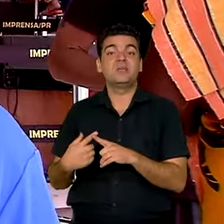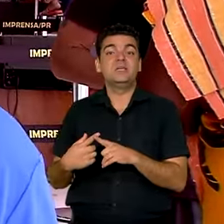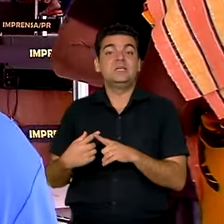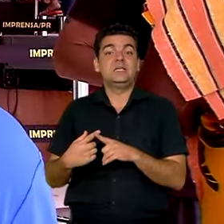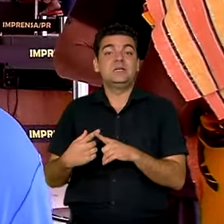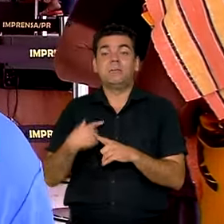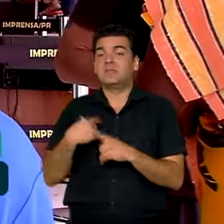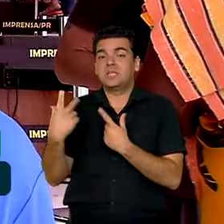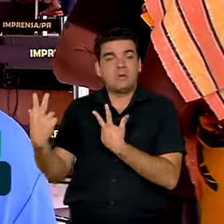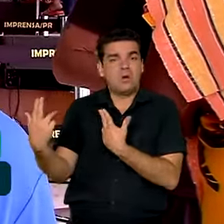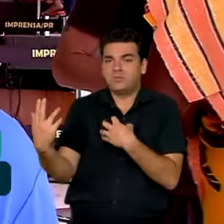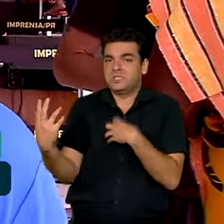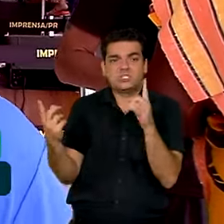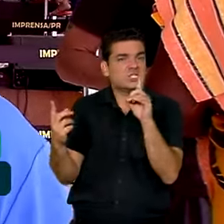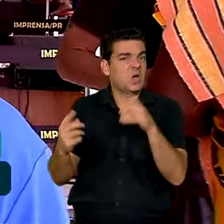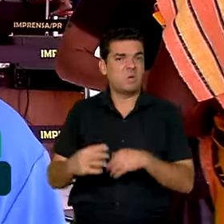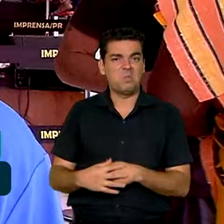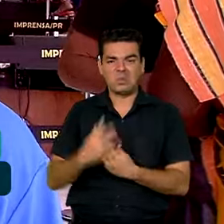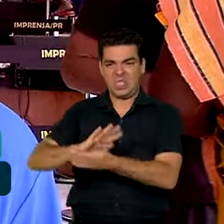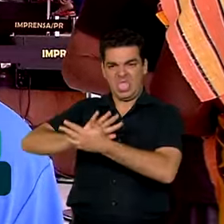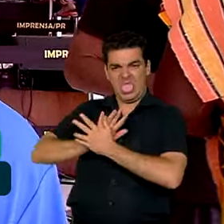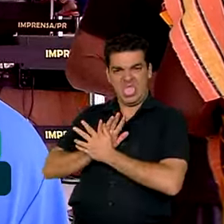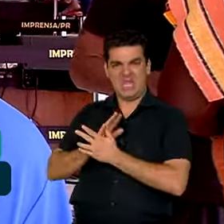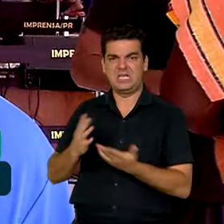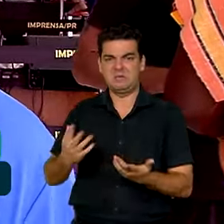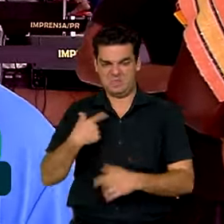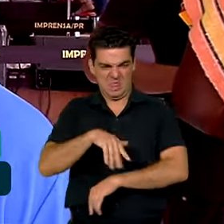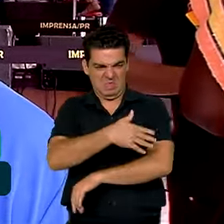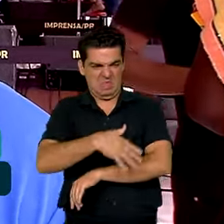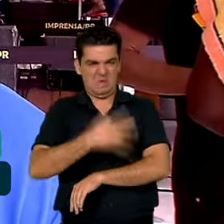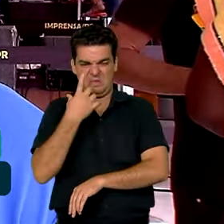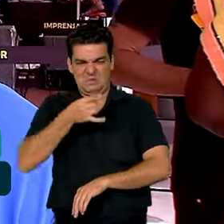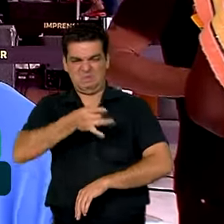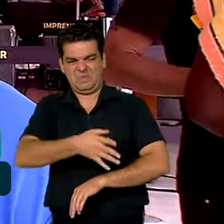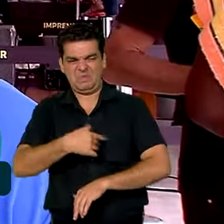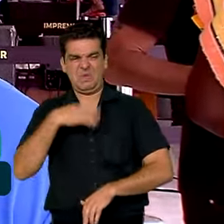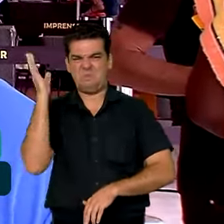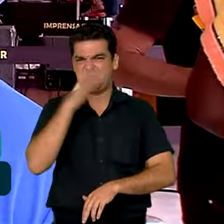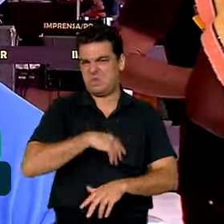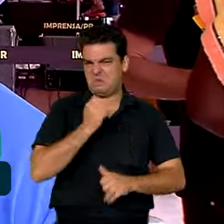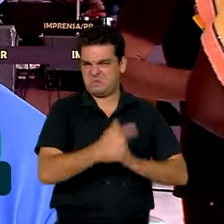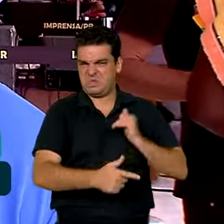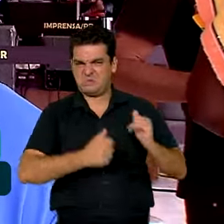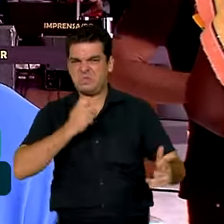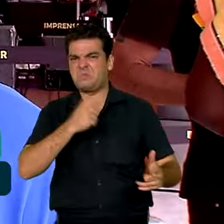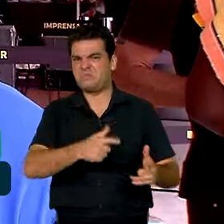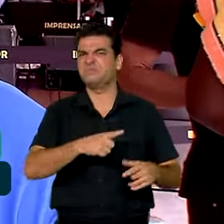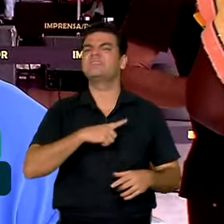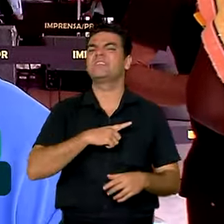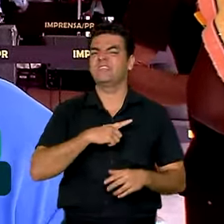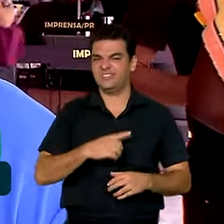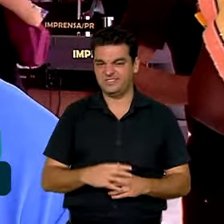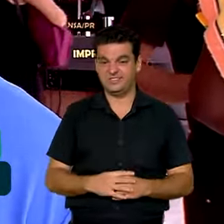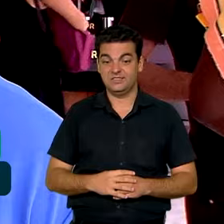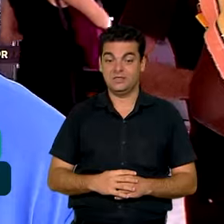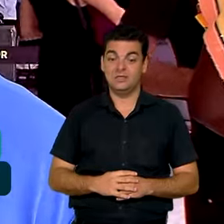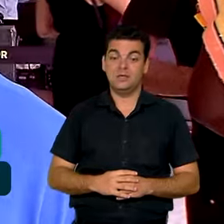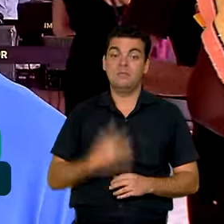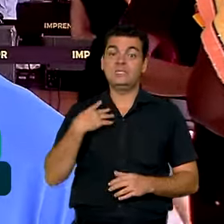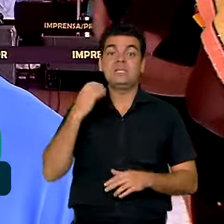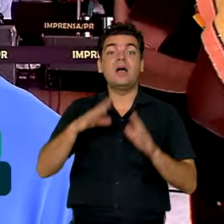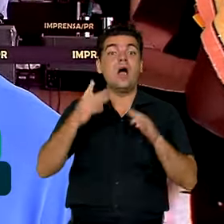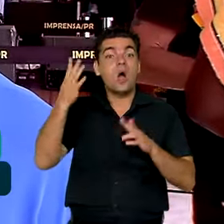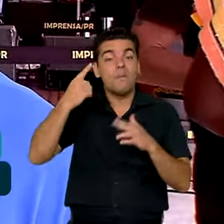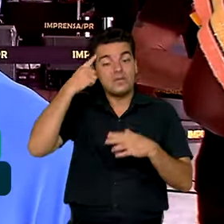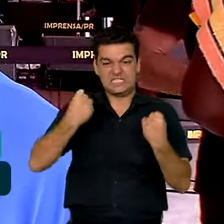ser humano, mas não reconhece o outro ser humano que está ali na rua, entendeu? Só sabe julgar, só sabe maltratar. Se puder passar o carro